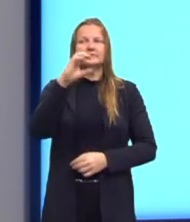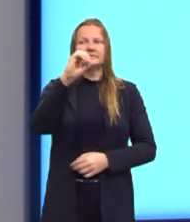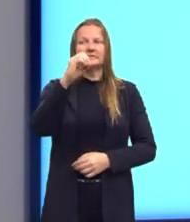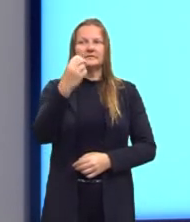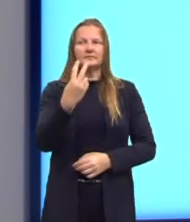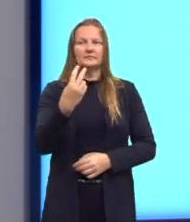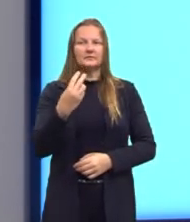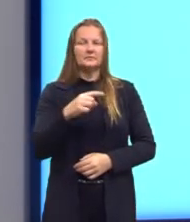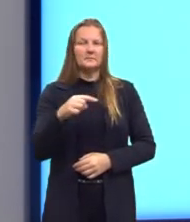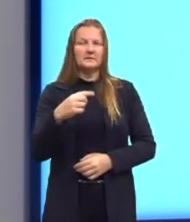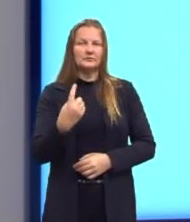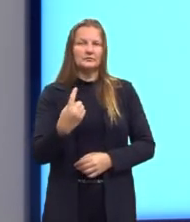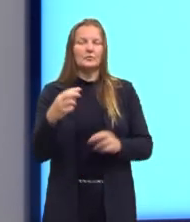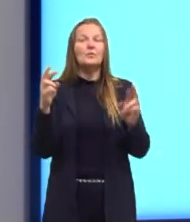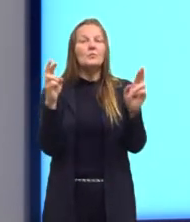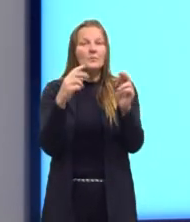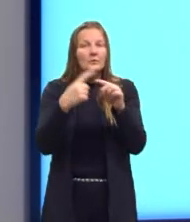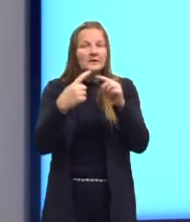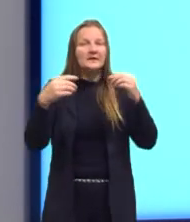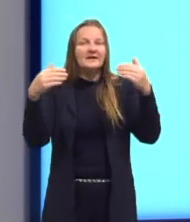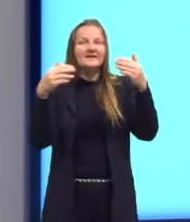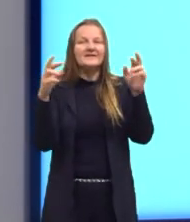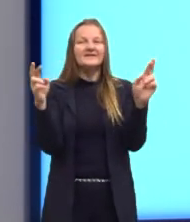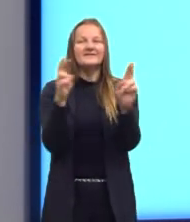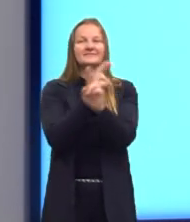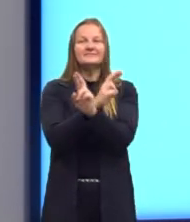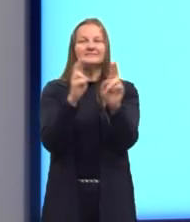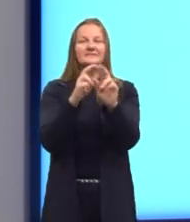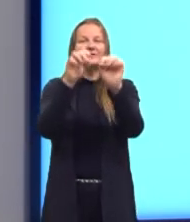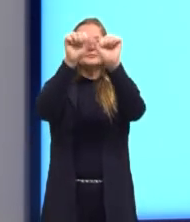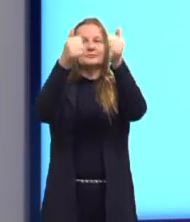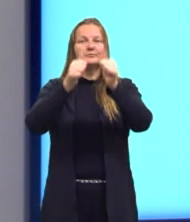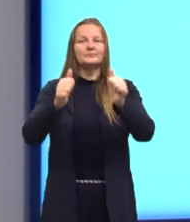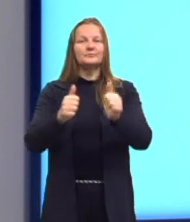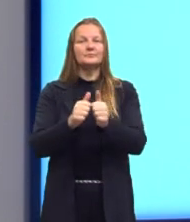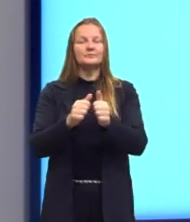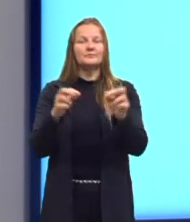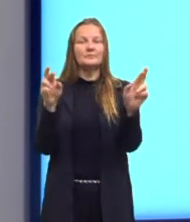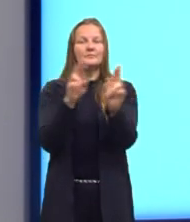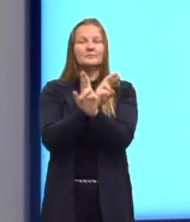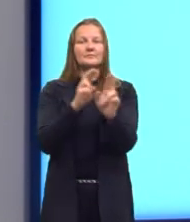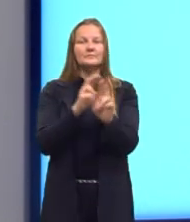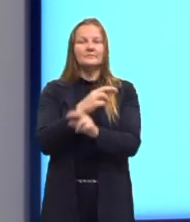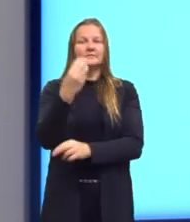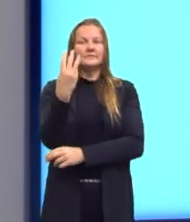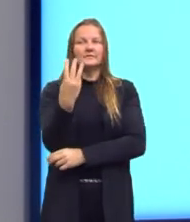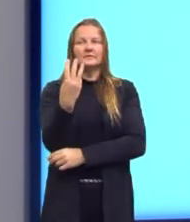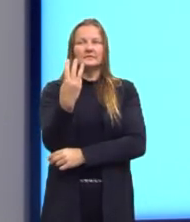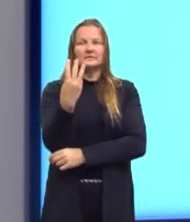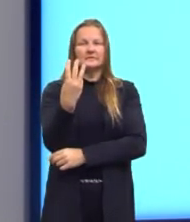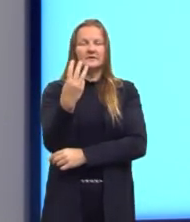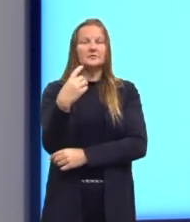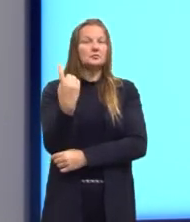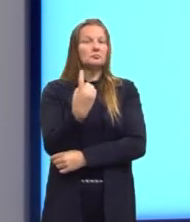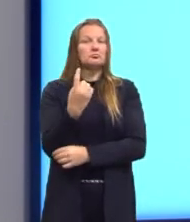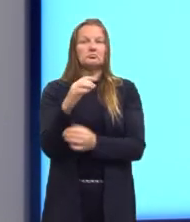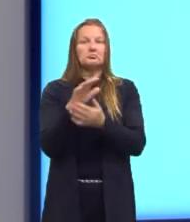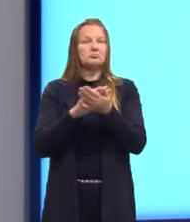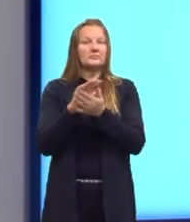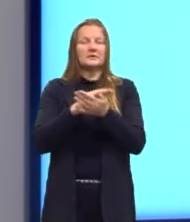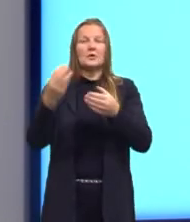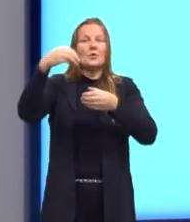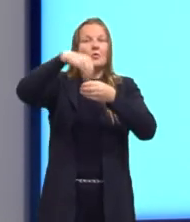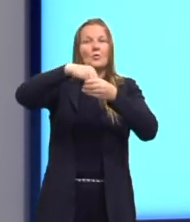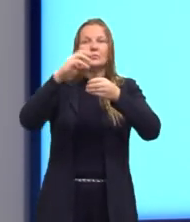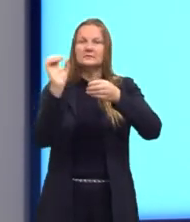o 2 e o menos 1 fazem parte da imagem, mas eles, ali o 3, né? Por exemplo, que estava sobrando, ele não entra